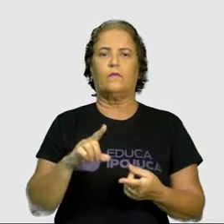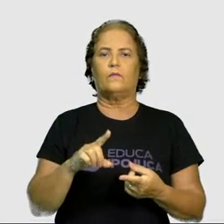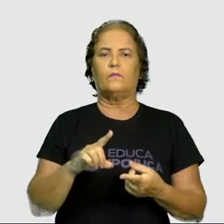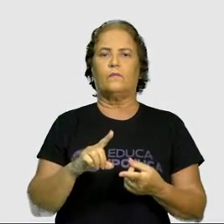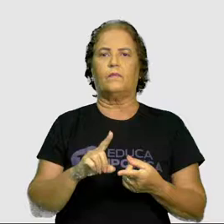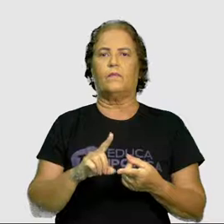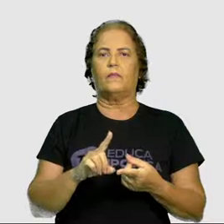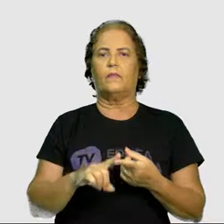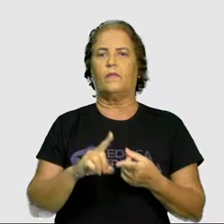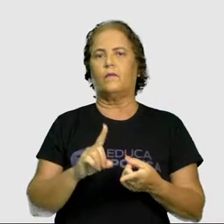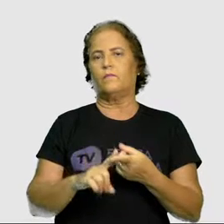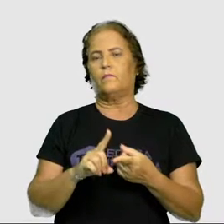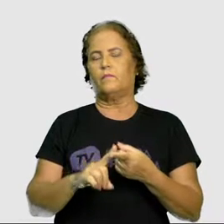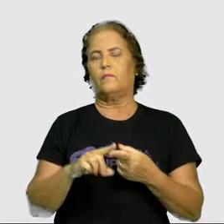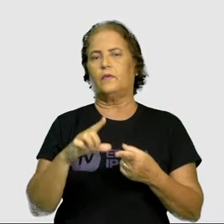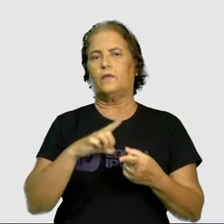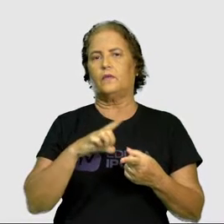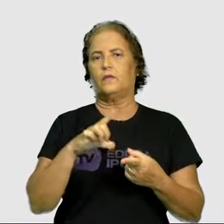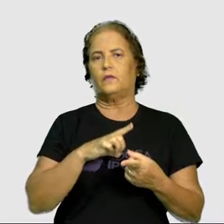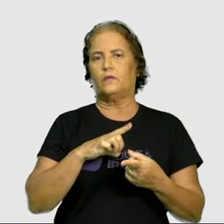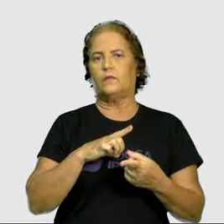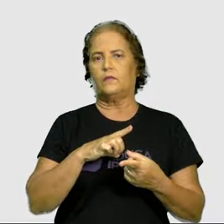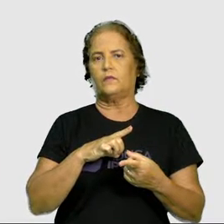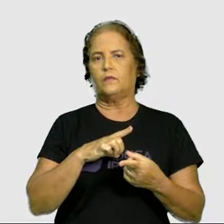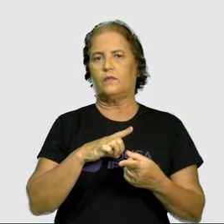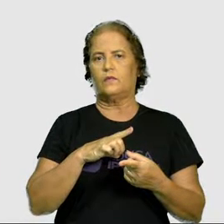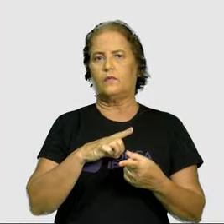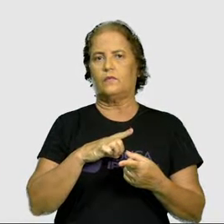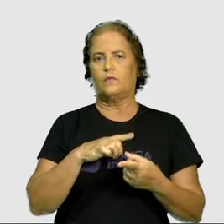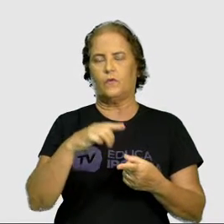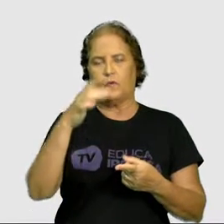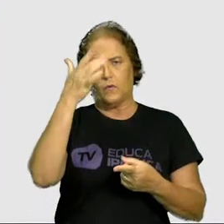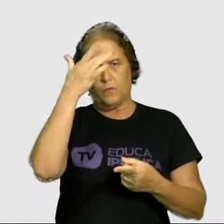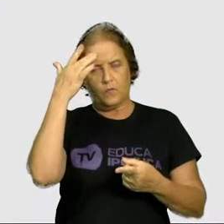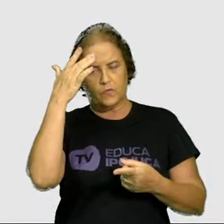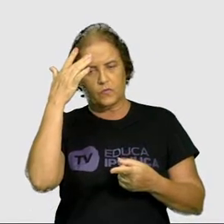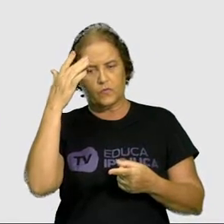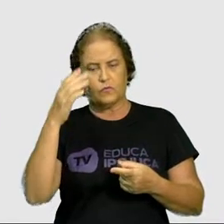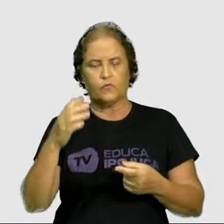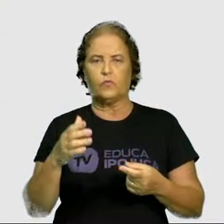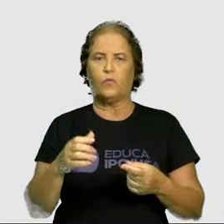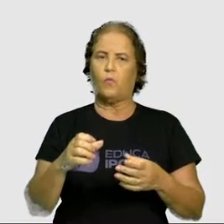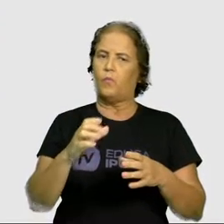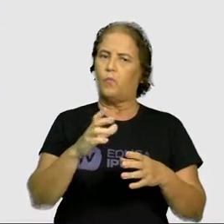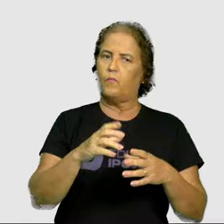temos aqui ao lado as pessoas com instrumentos.